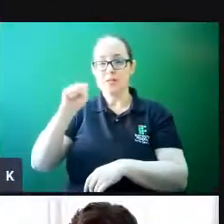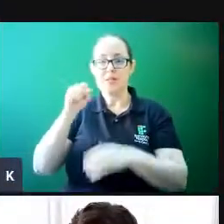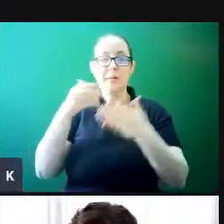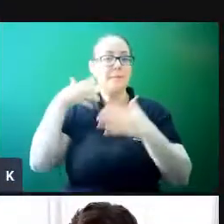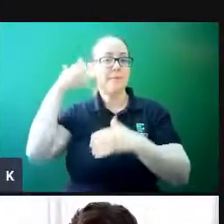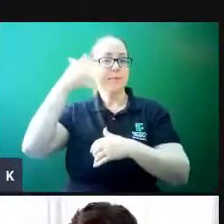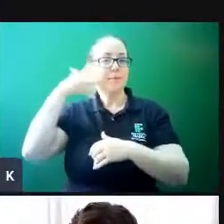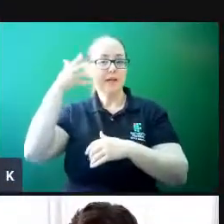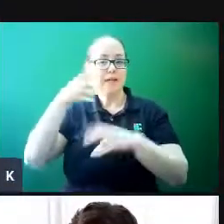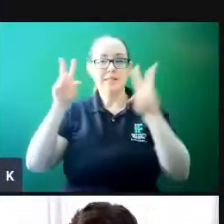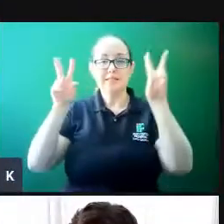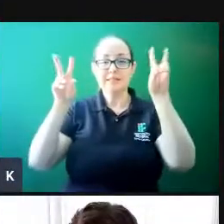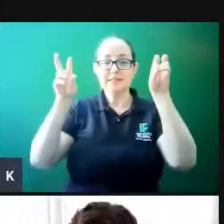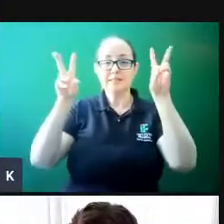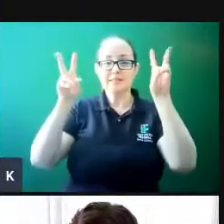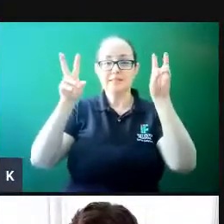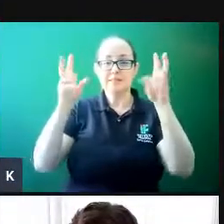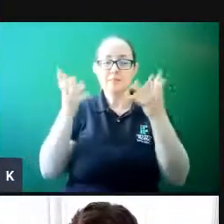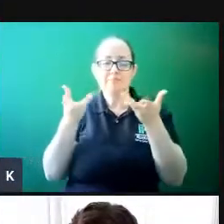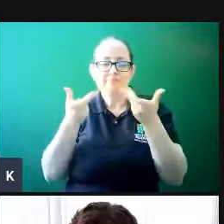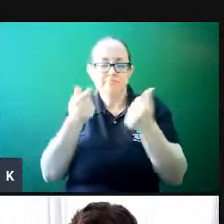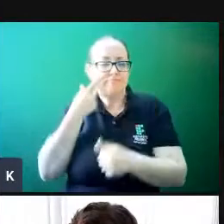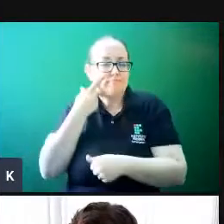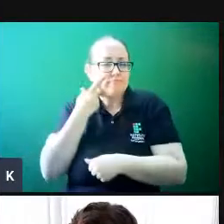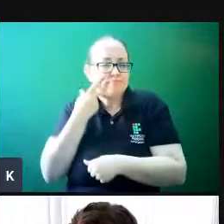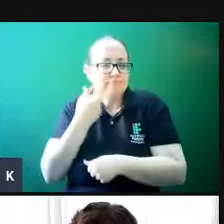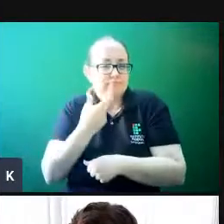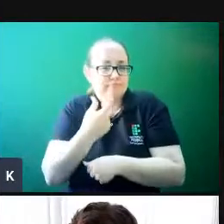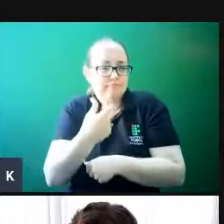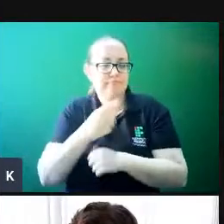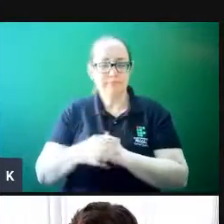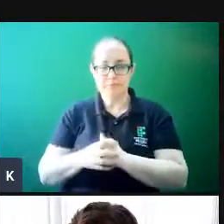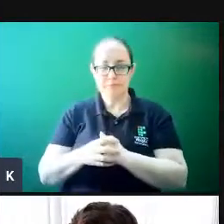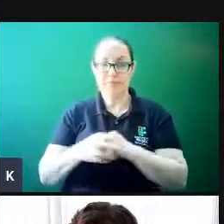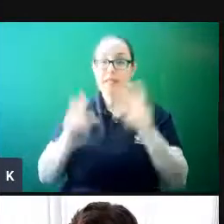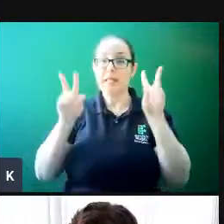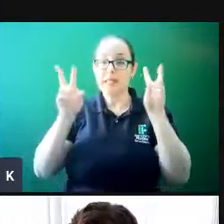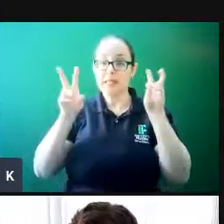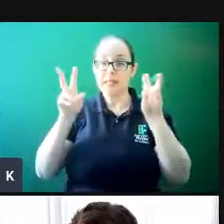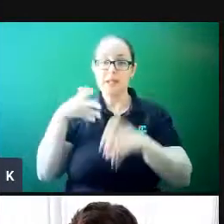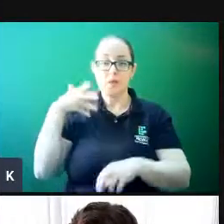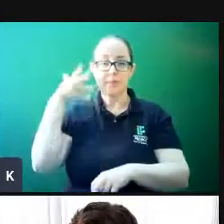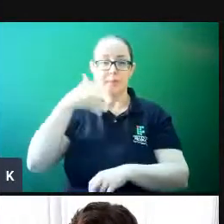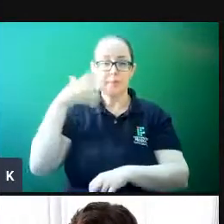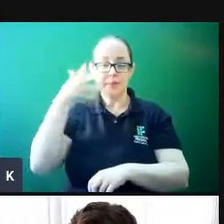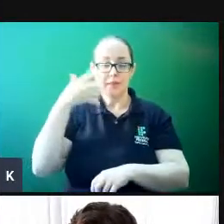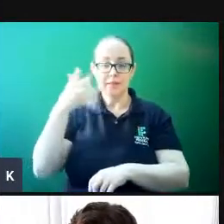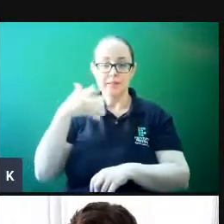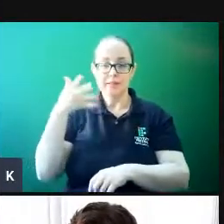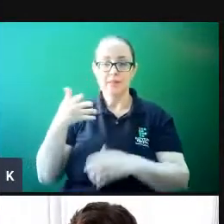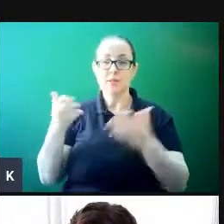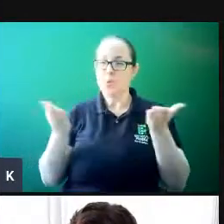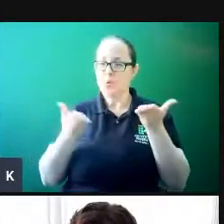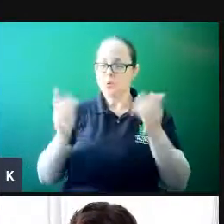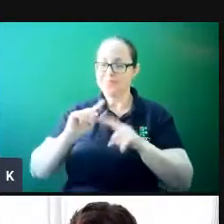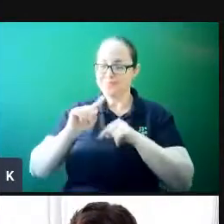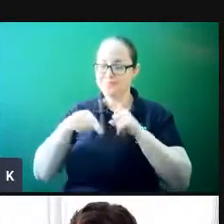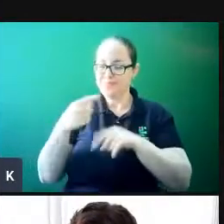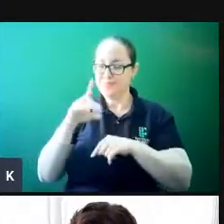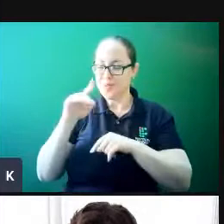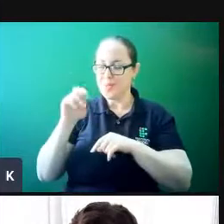um tema tão instigante. O tema da palestra, então, que o professor Douglas vai, daqui a pouco, estar